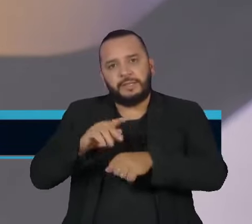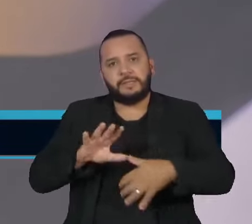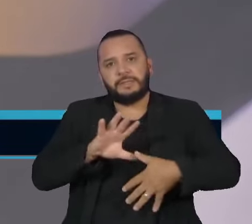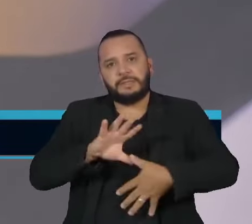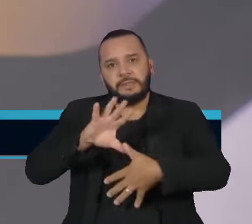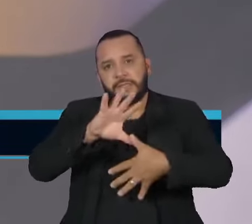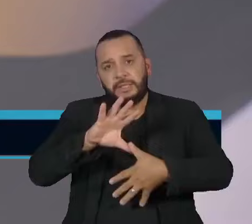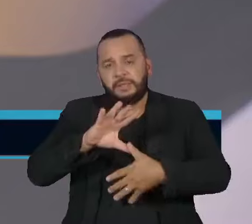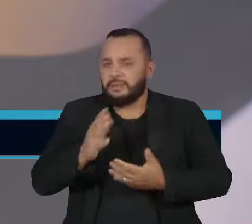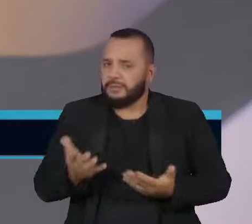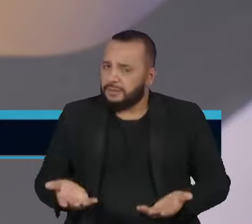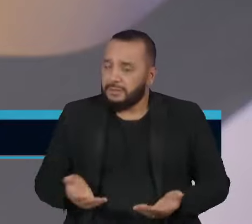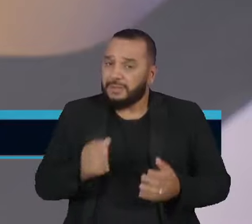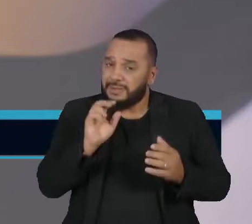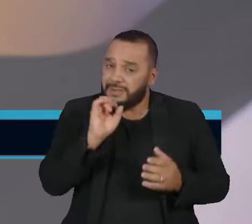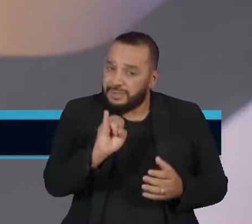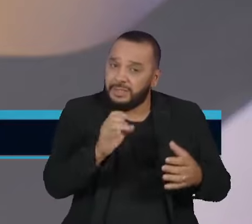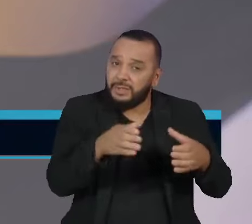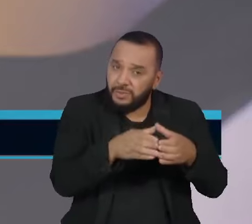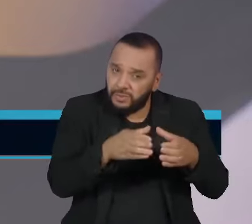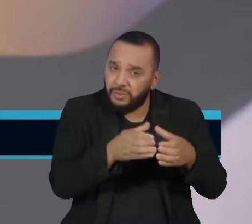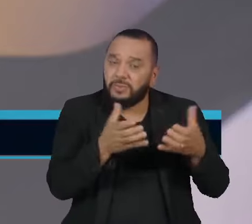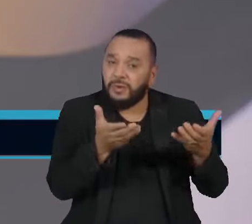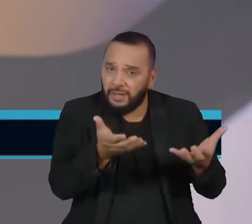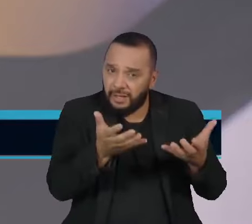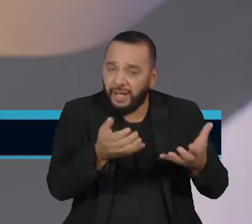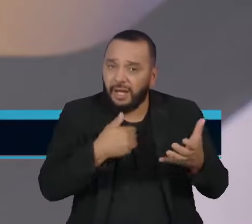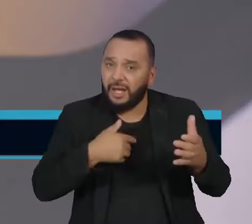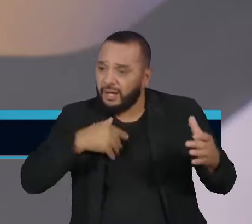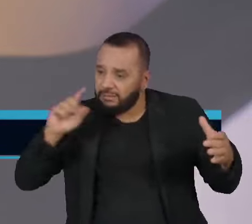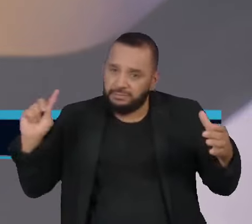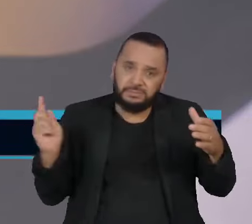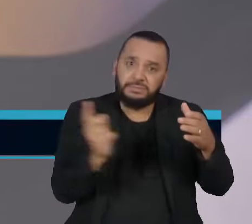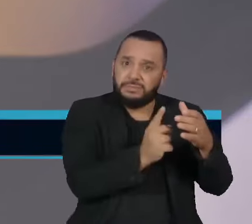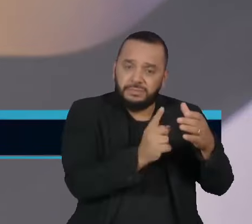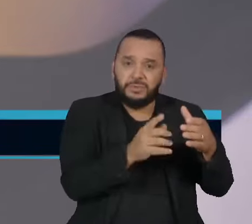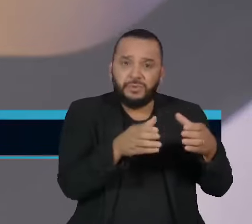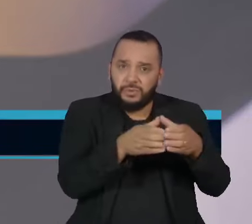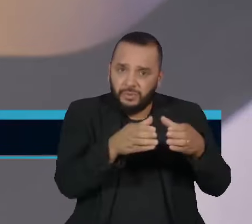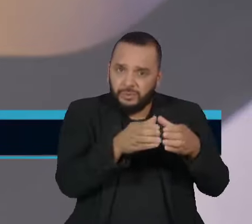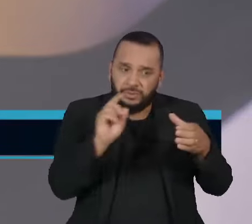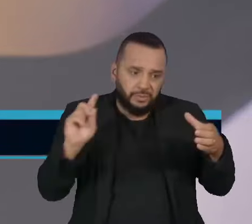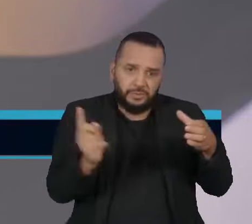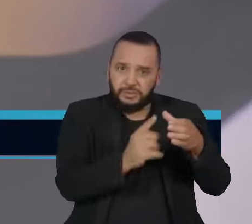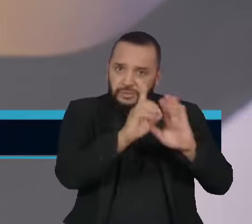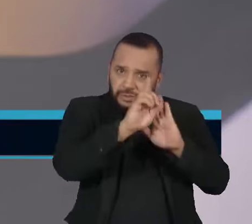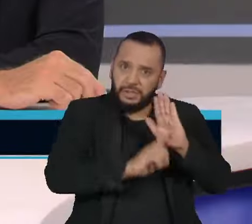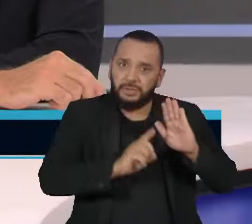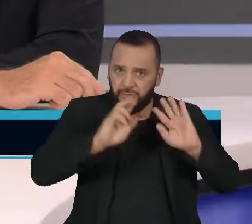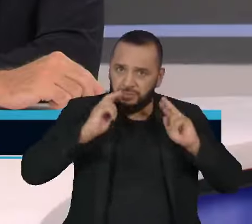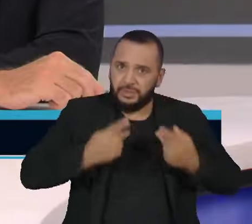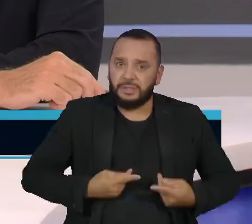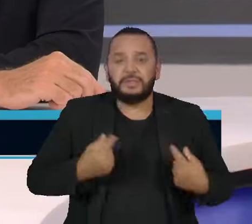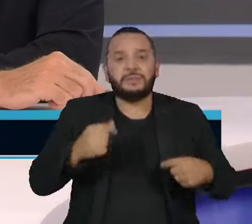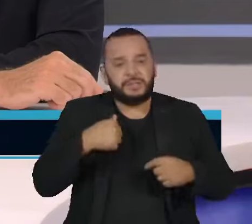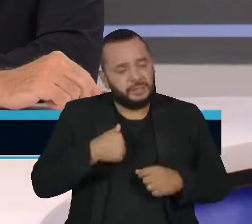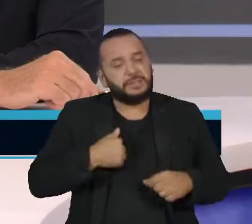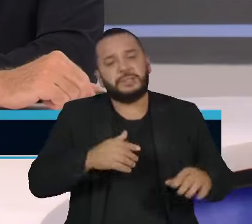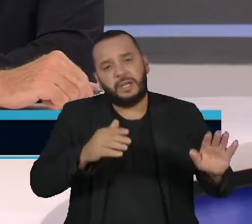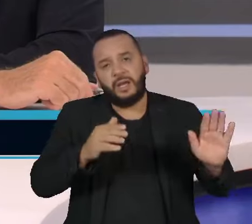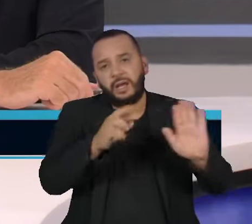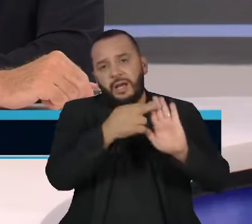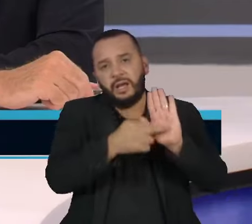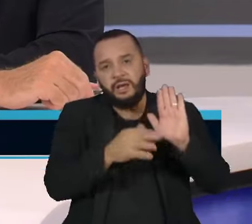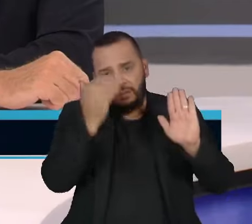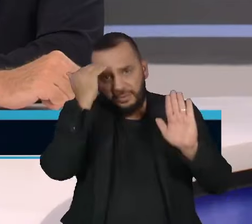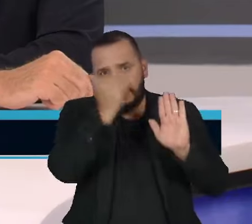fazer parte e se adequem sempre a essas regras de direitos humanos. Então, a ideia é que eles sejam instigados e